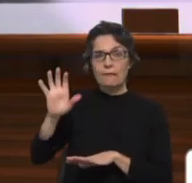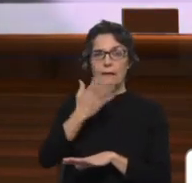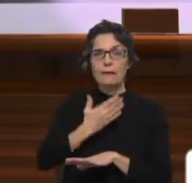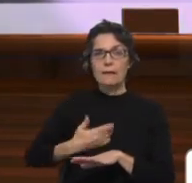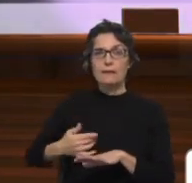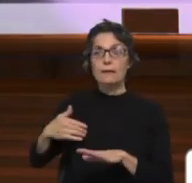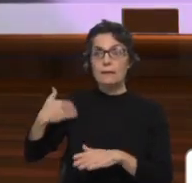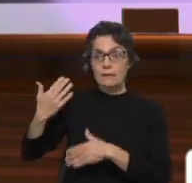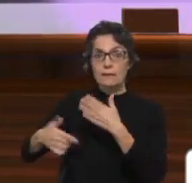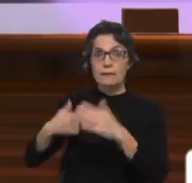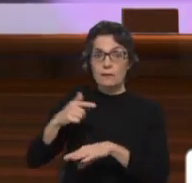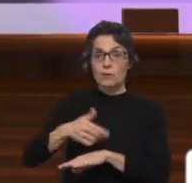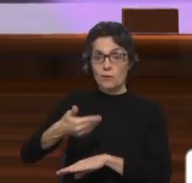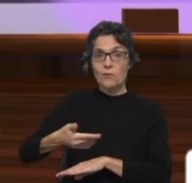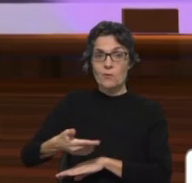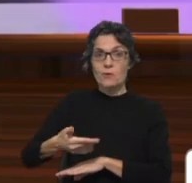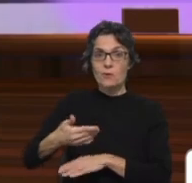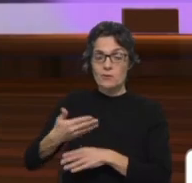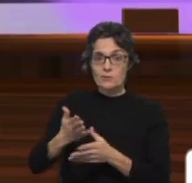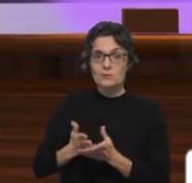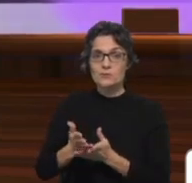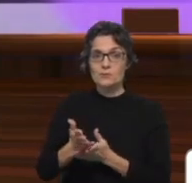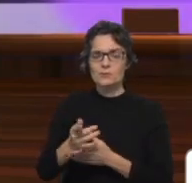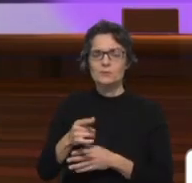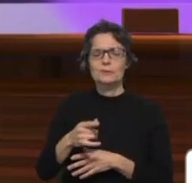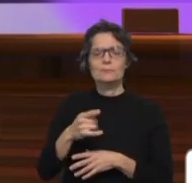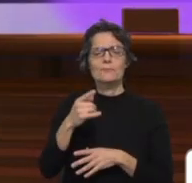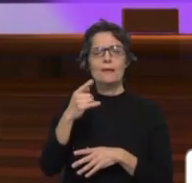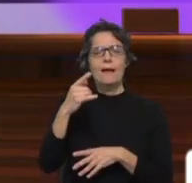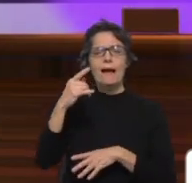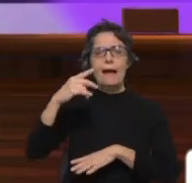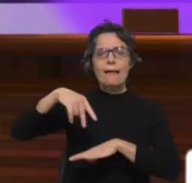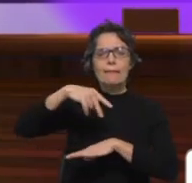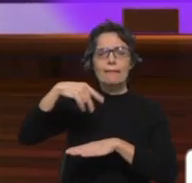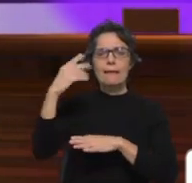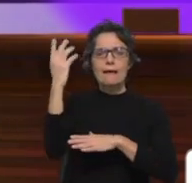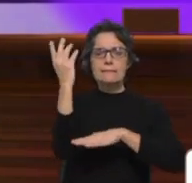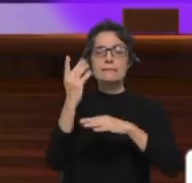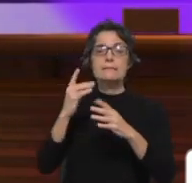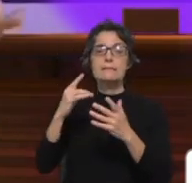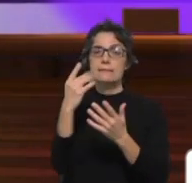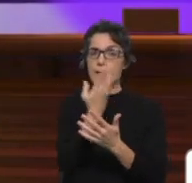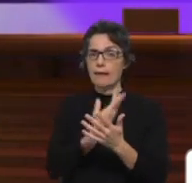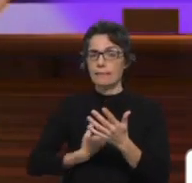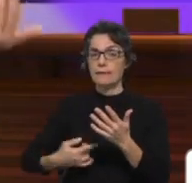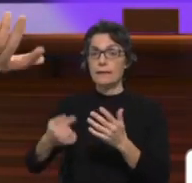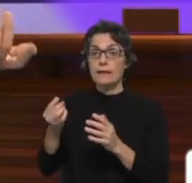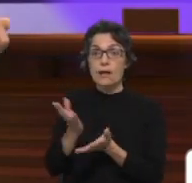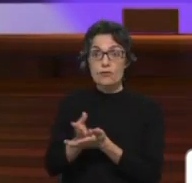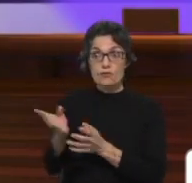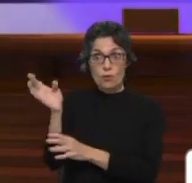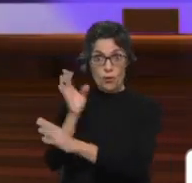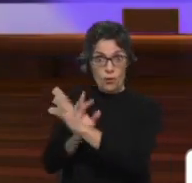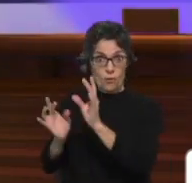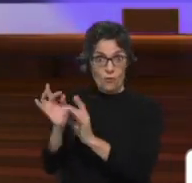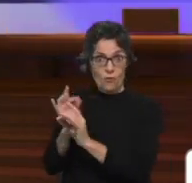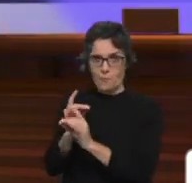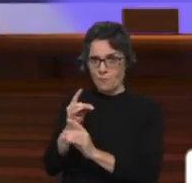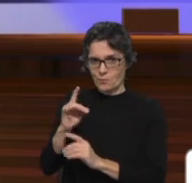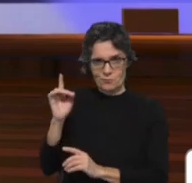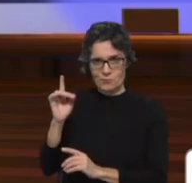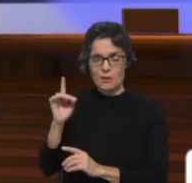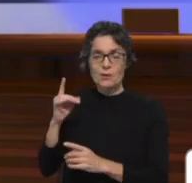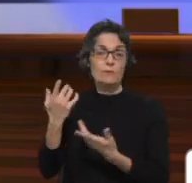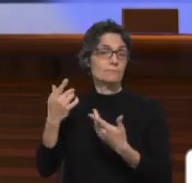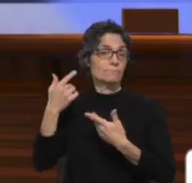A dança clássica não existe apenas na Europa. Por muito habituados que estejamos a ouvir falar do